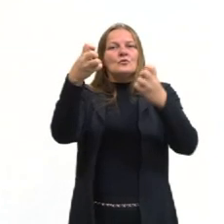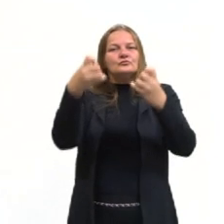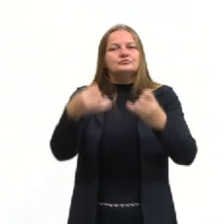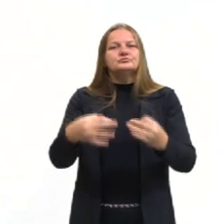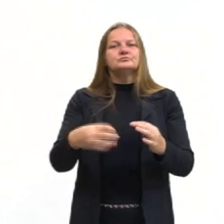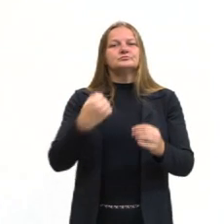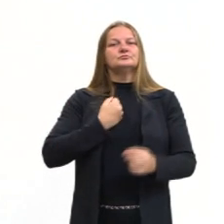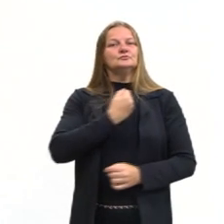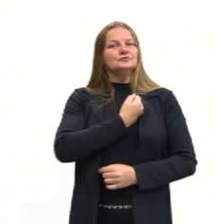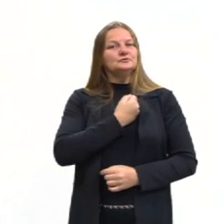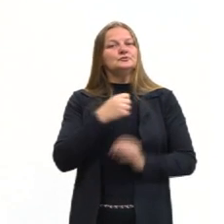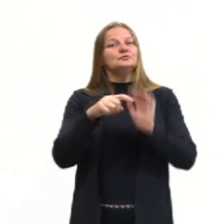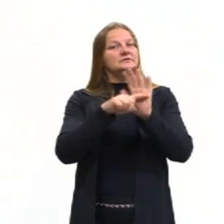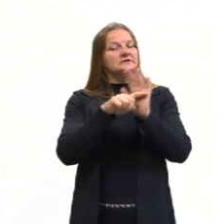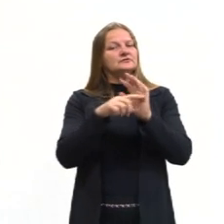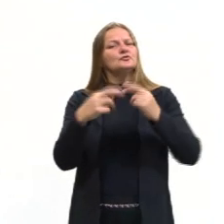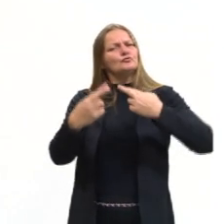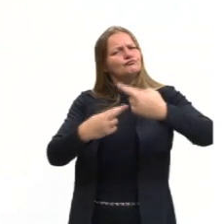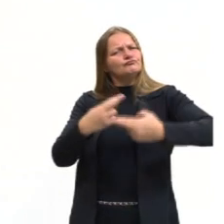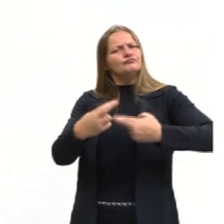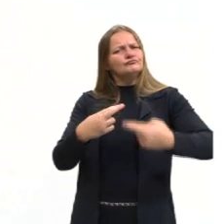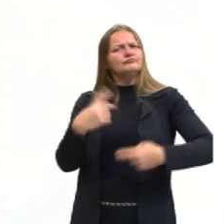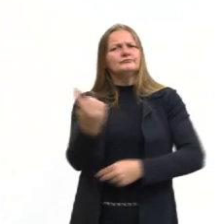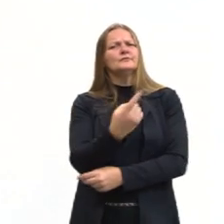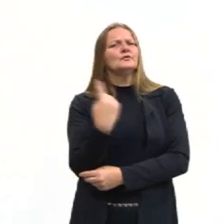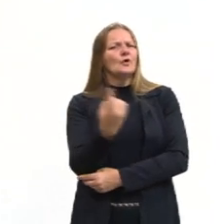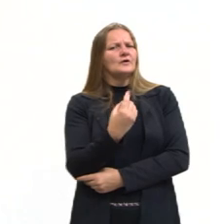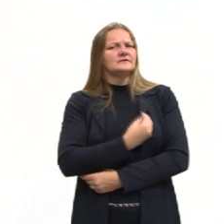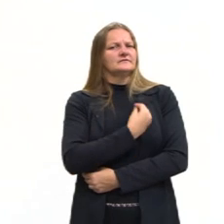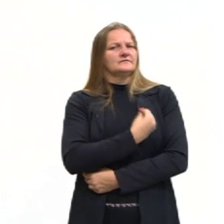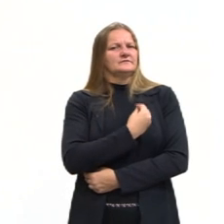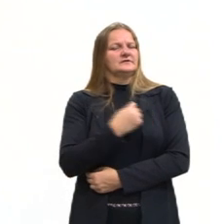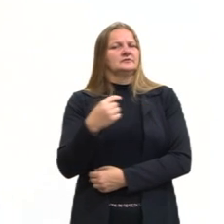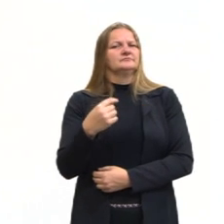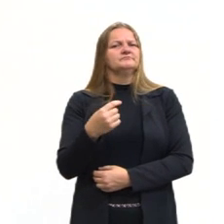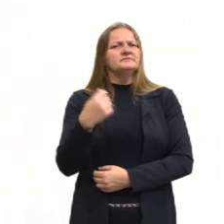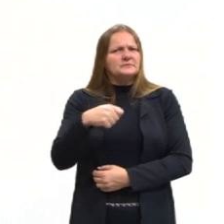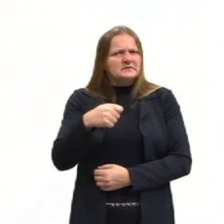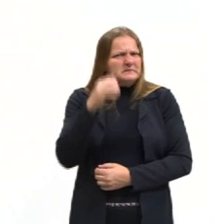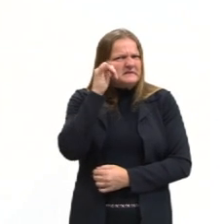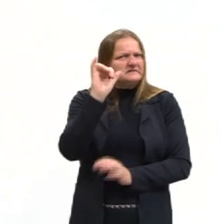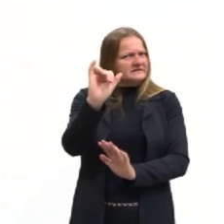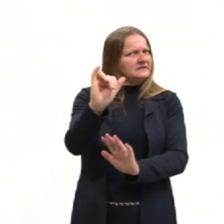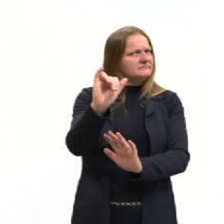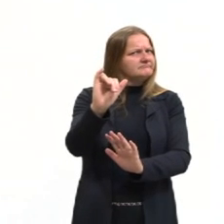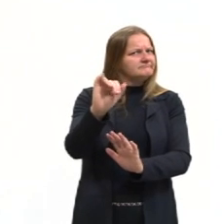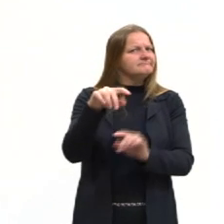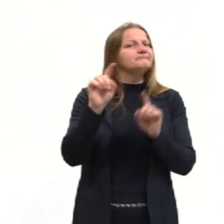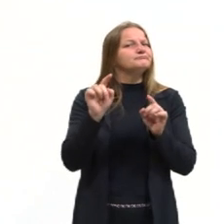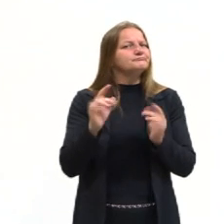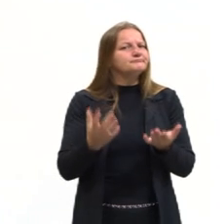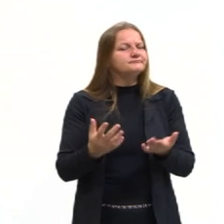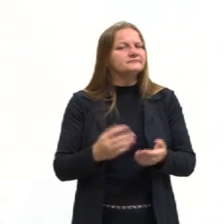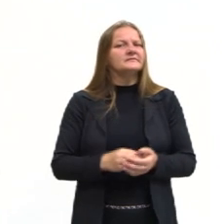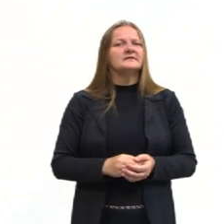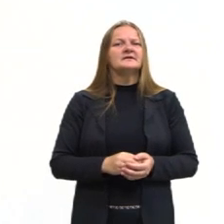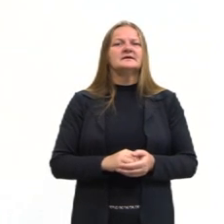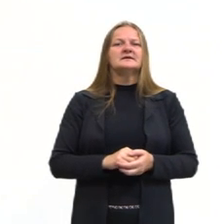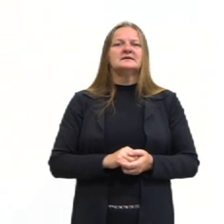negativos e a nossa relação com esses números negativos, porque a questão é, nós devemos evitar os negativos, porque desde